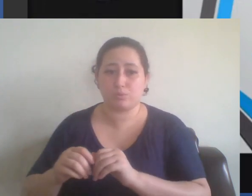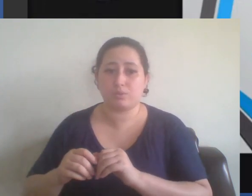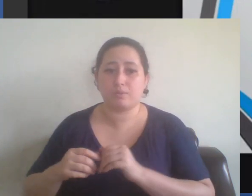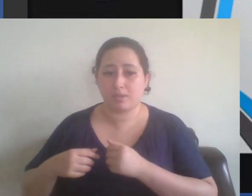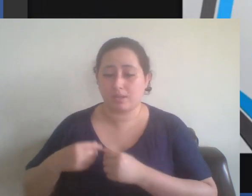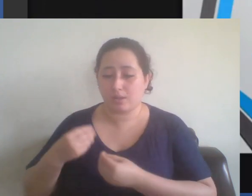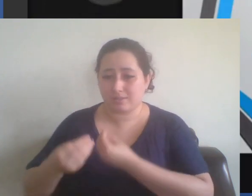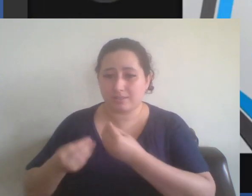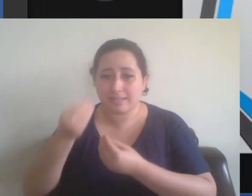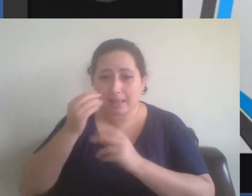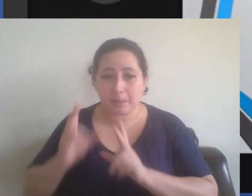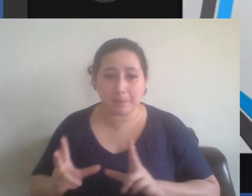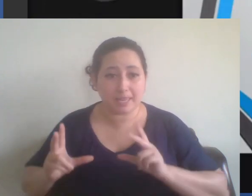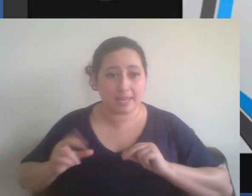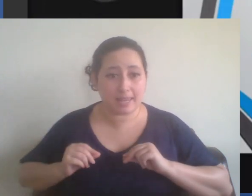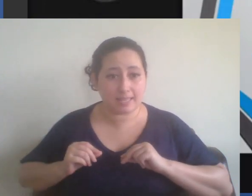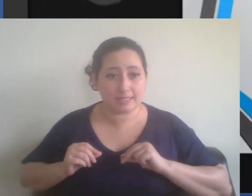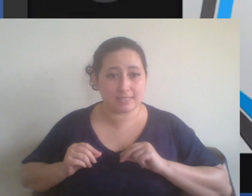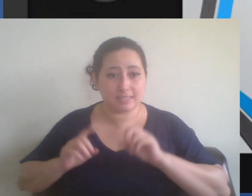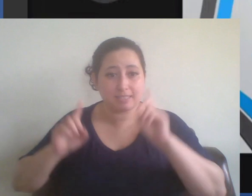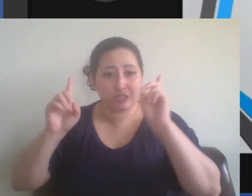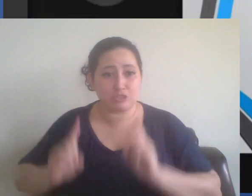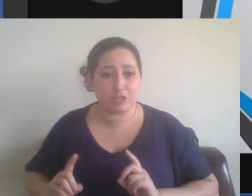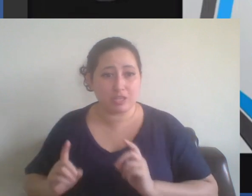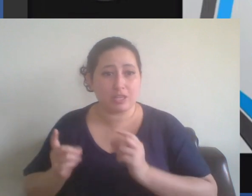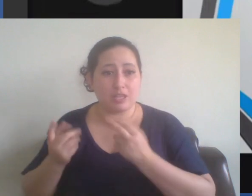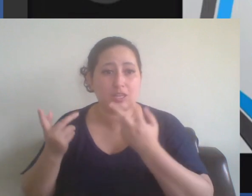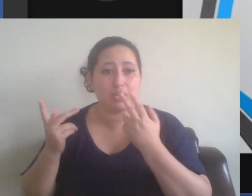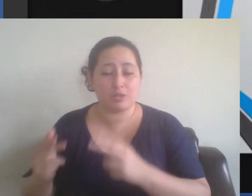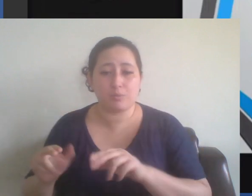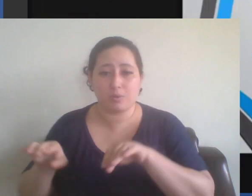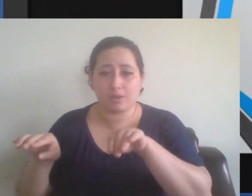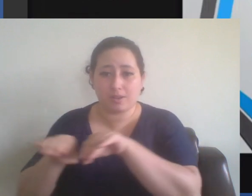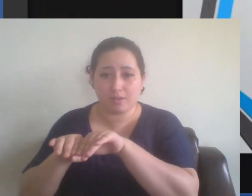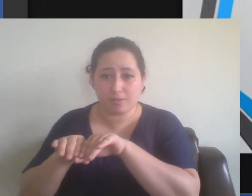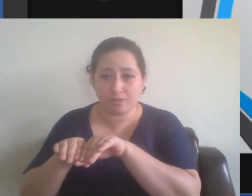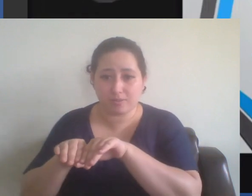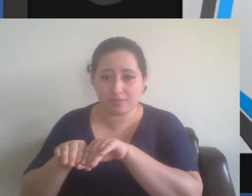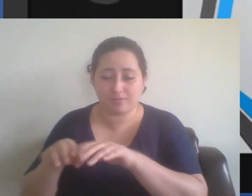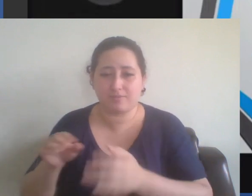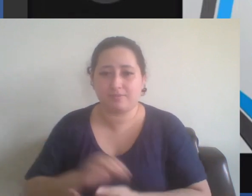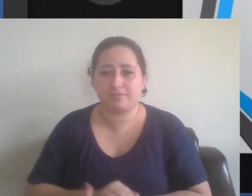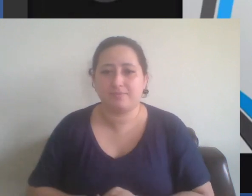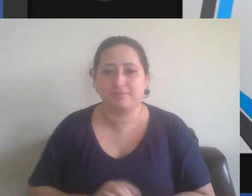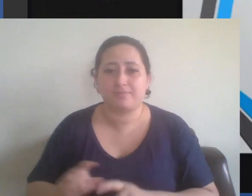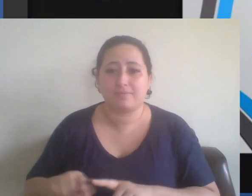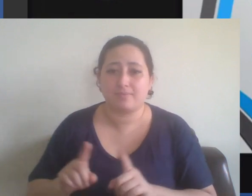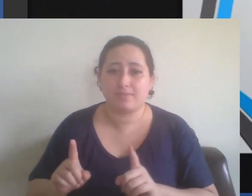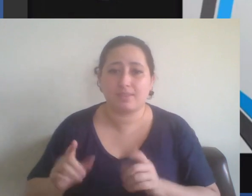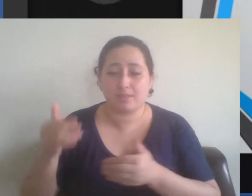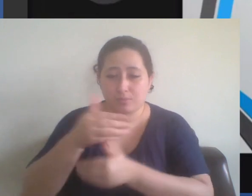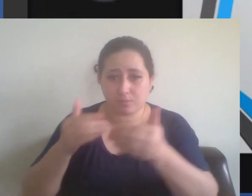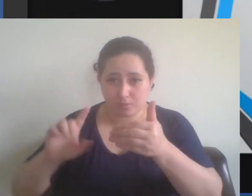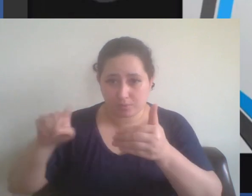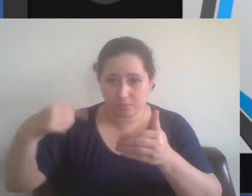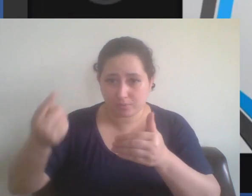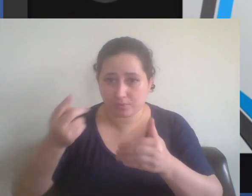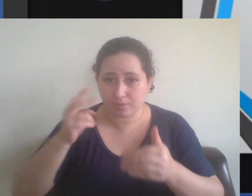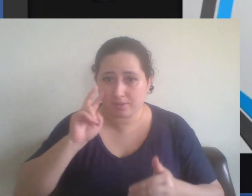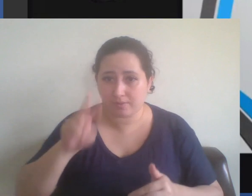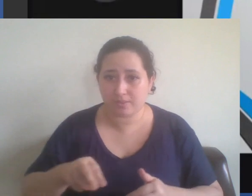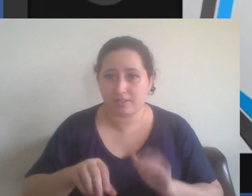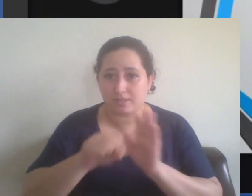mérito. Mas o que vamos observar na tela seguinte é que não é bem isso. O século